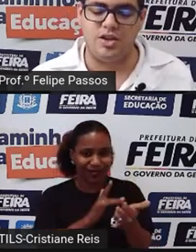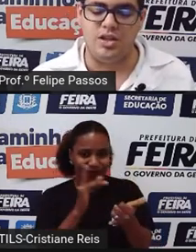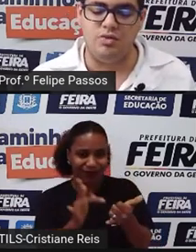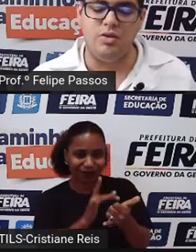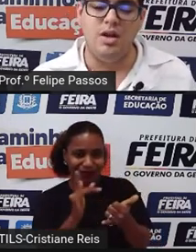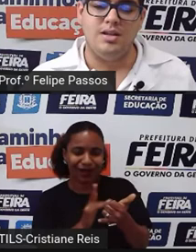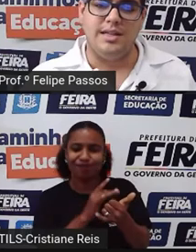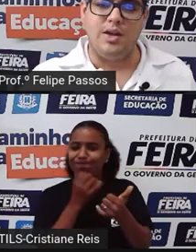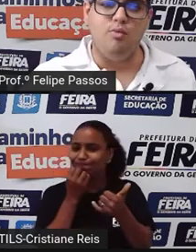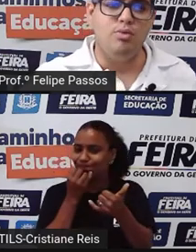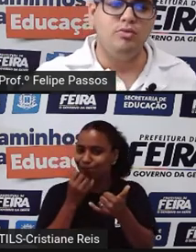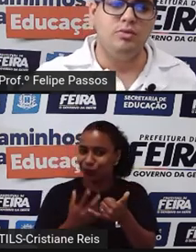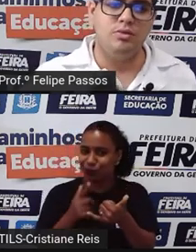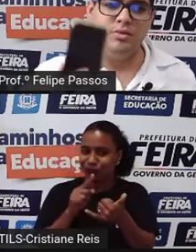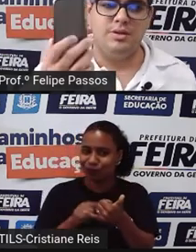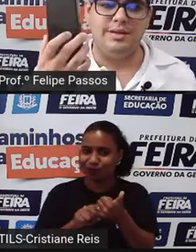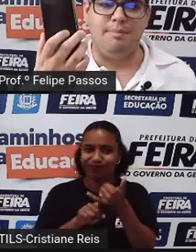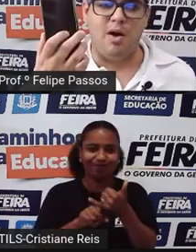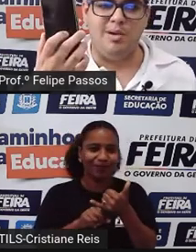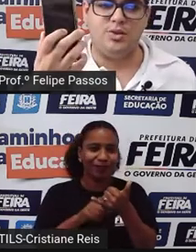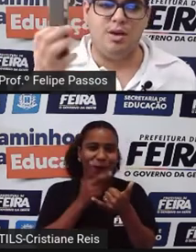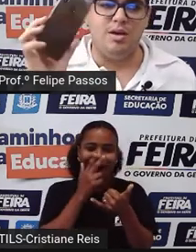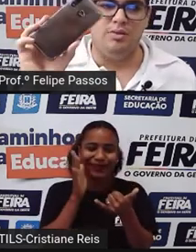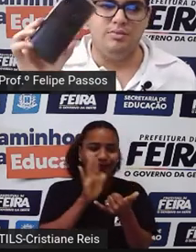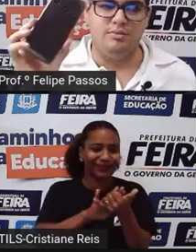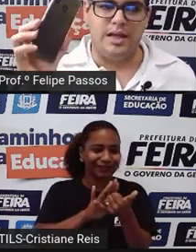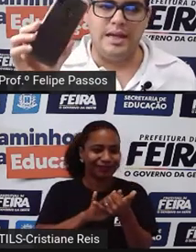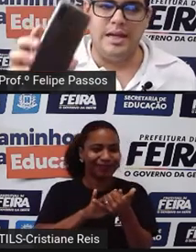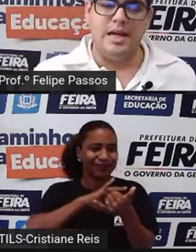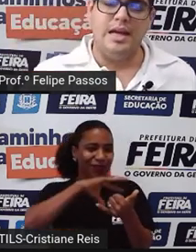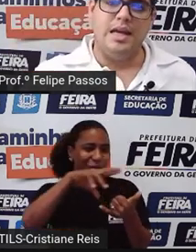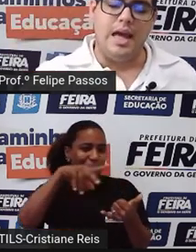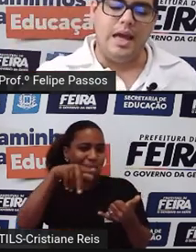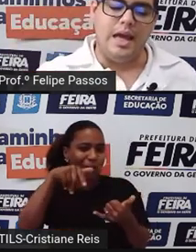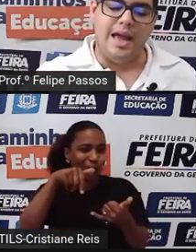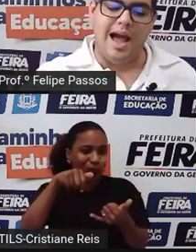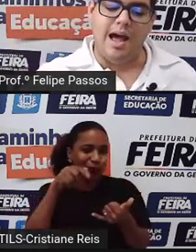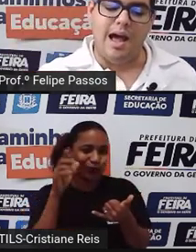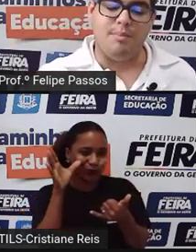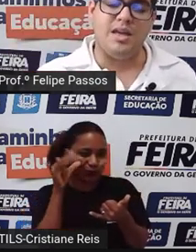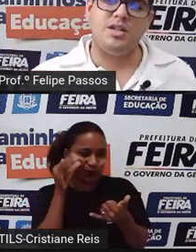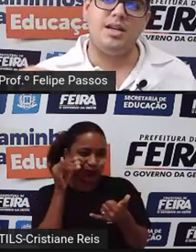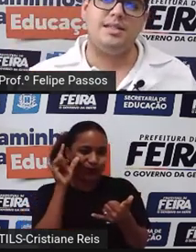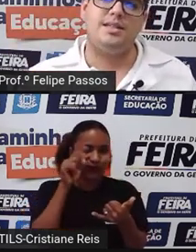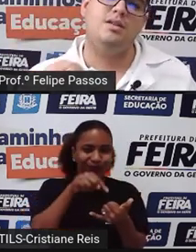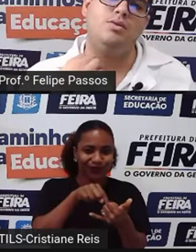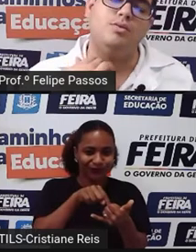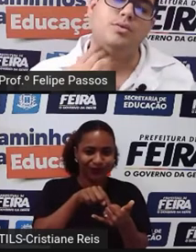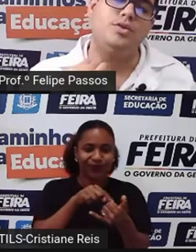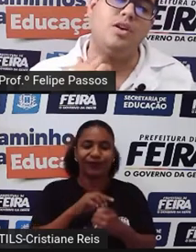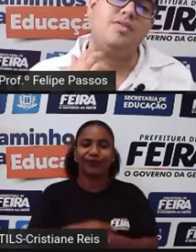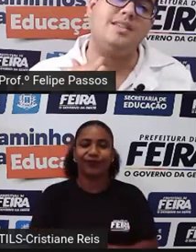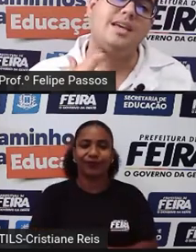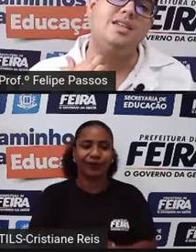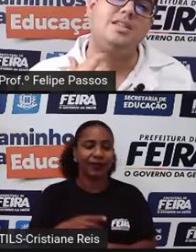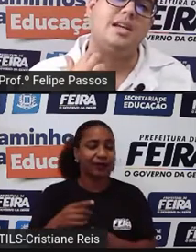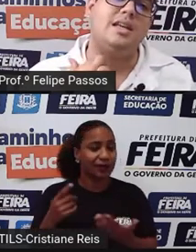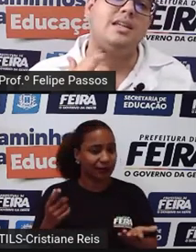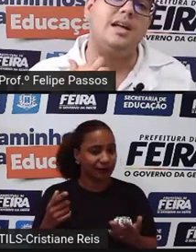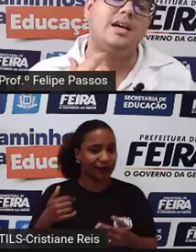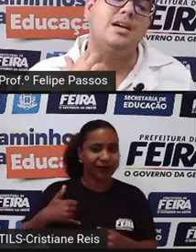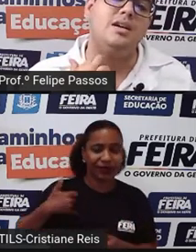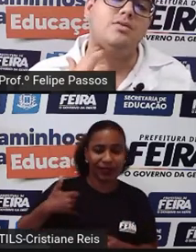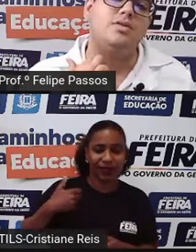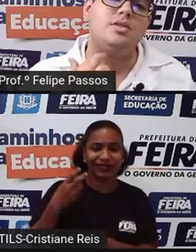divertido. Você tem um mundo na palma da sua mão, né? A minha geração, os jovens aí de